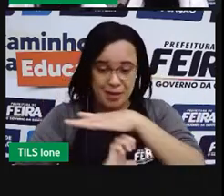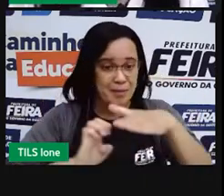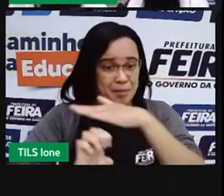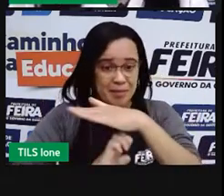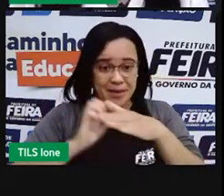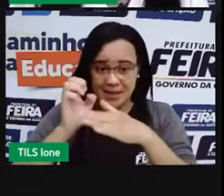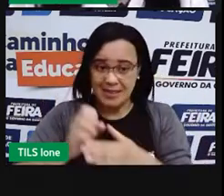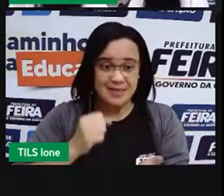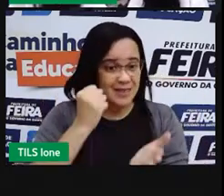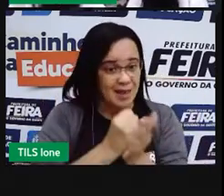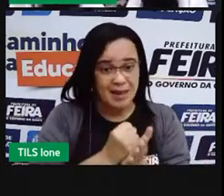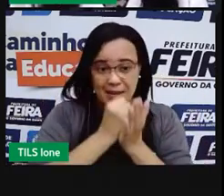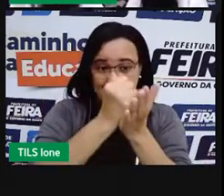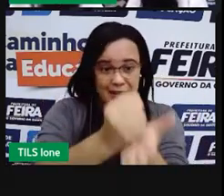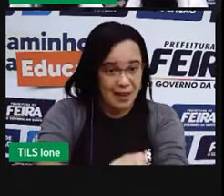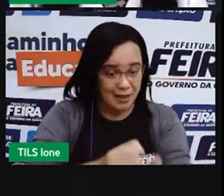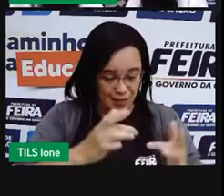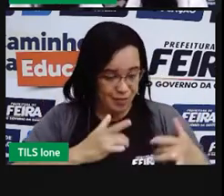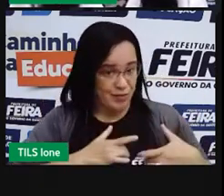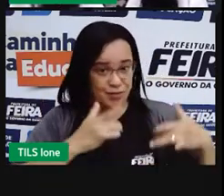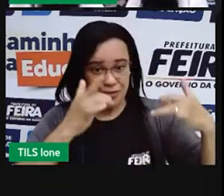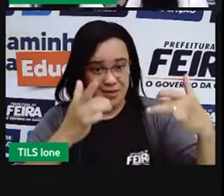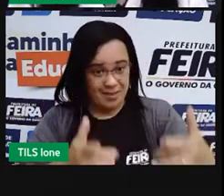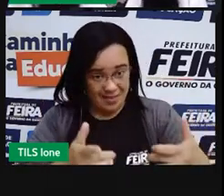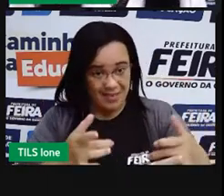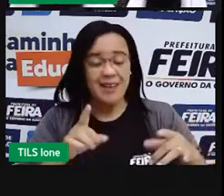que cuidam do meio ambiente.